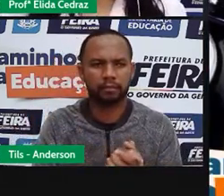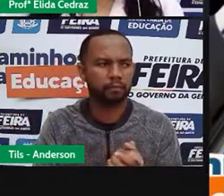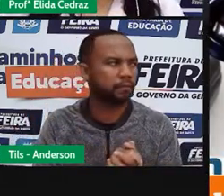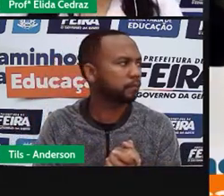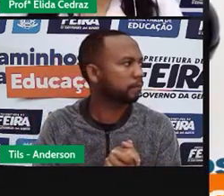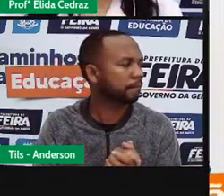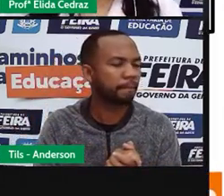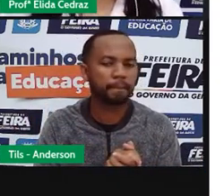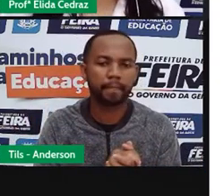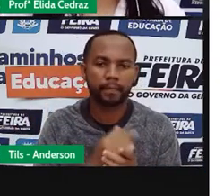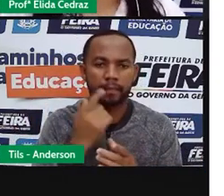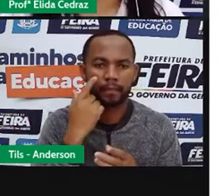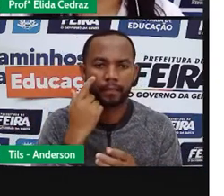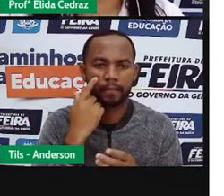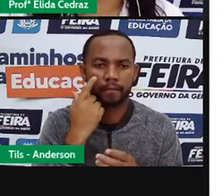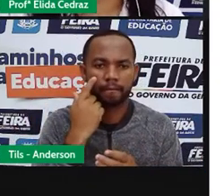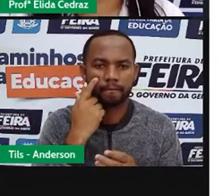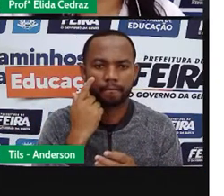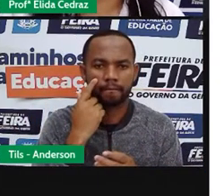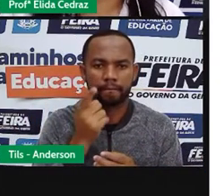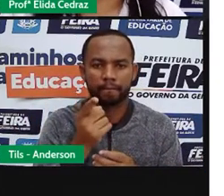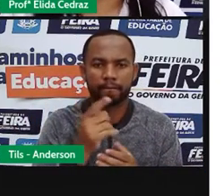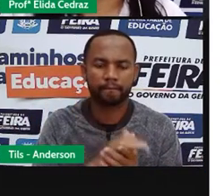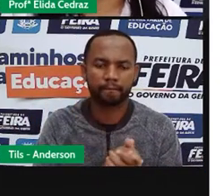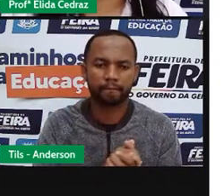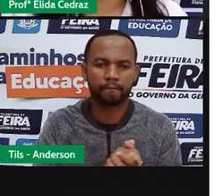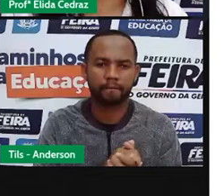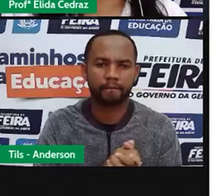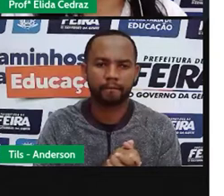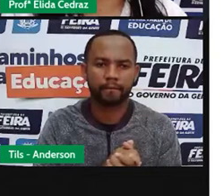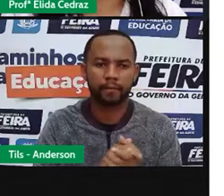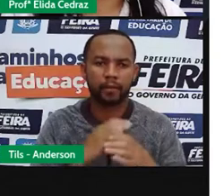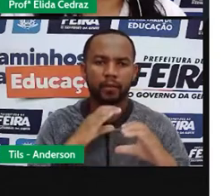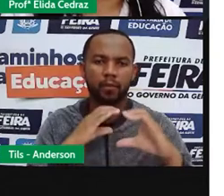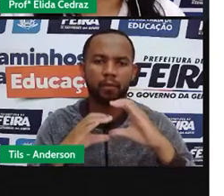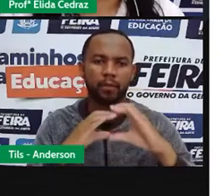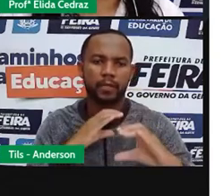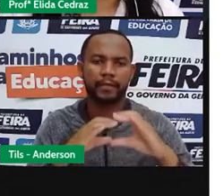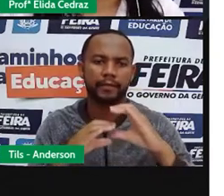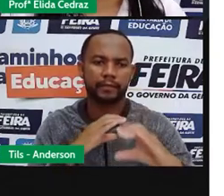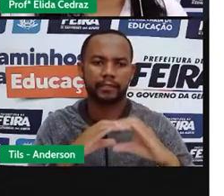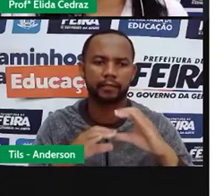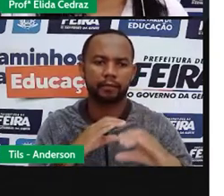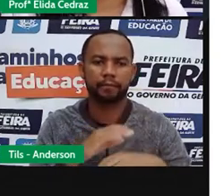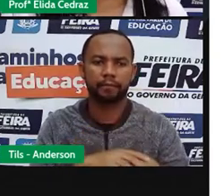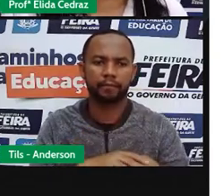Eu trouxe para você a linha do tempo dos meios de comunicação.